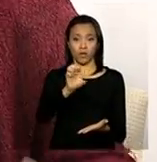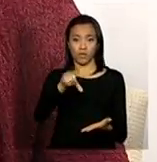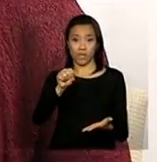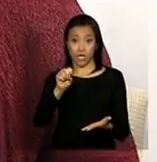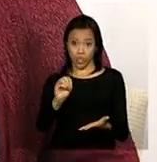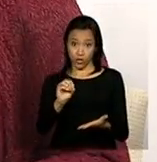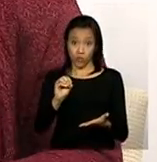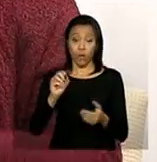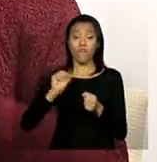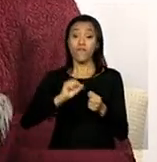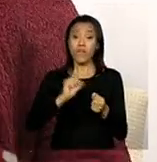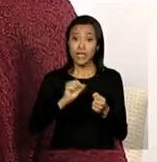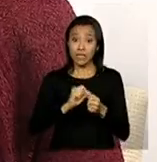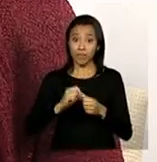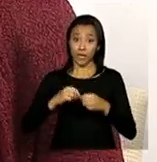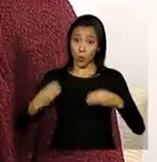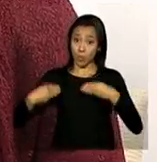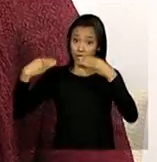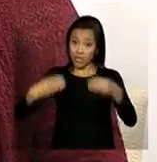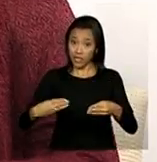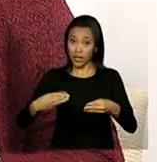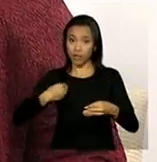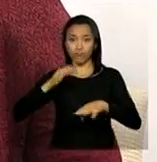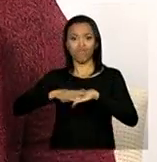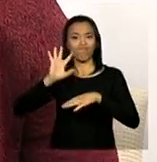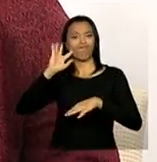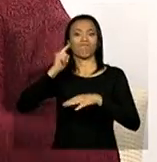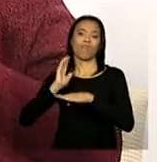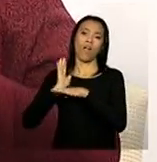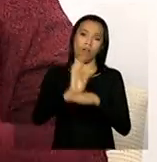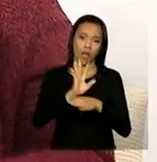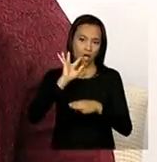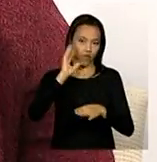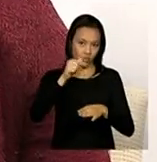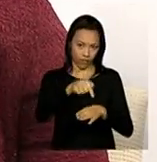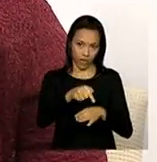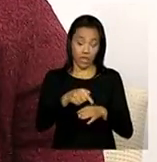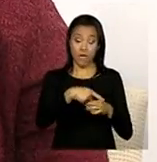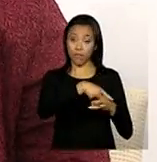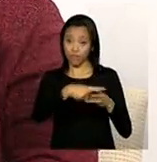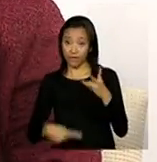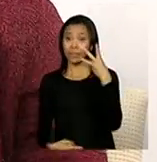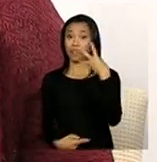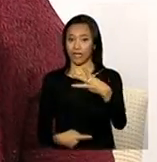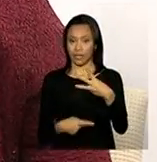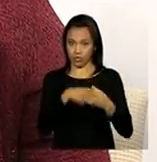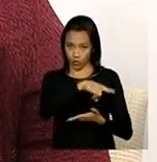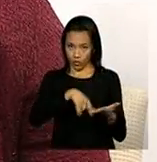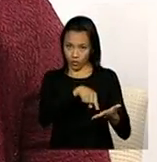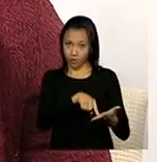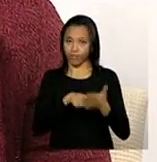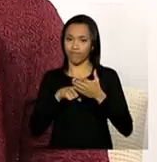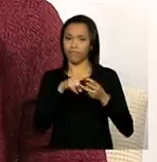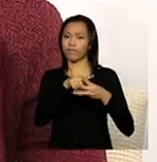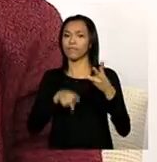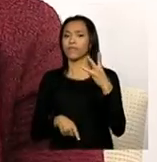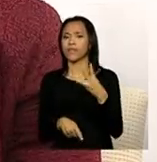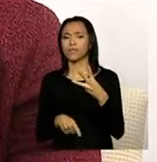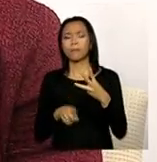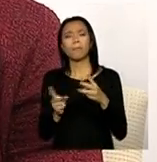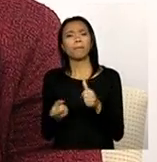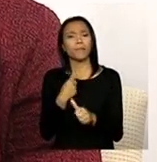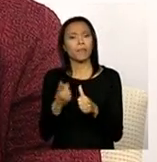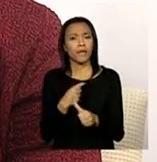Ministério tomasse uma atitude para resolver? O censo mostrou três coisas. Primeiro mostrou que tem